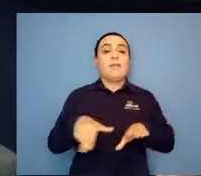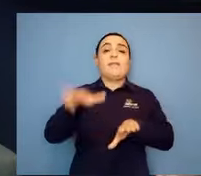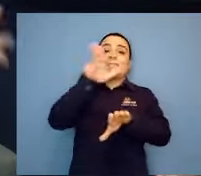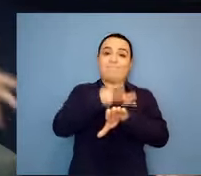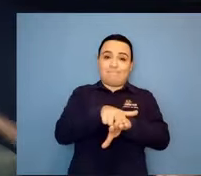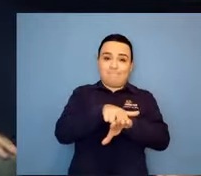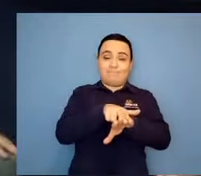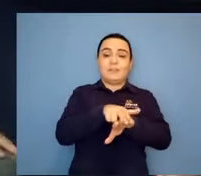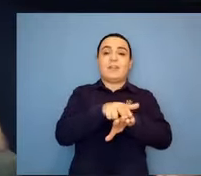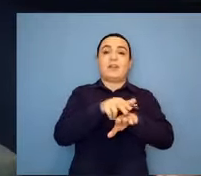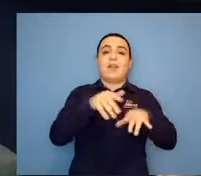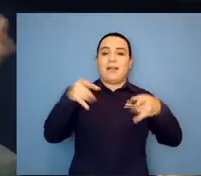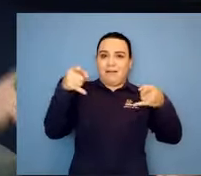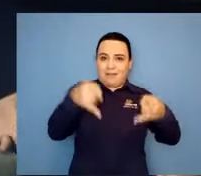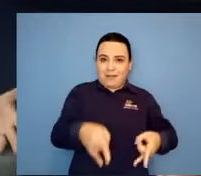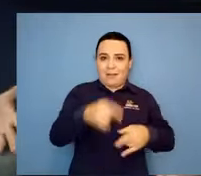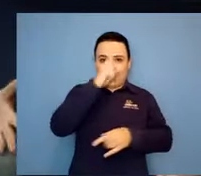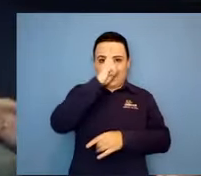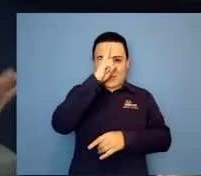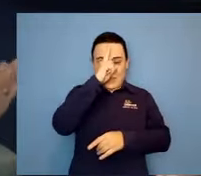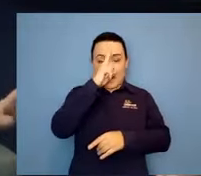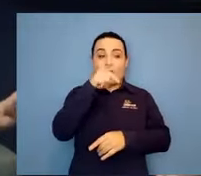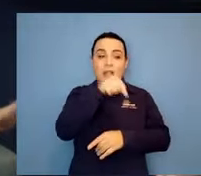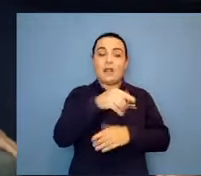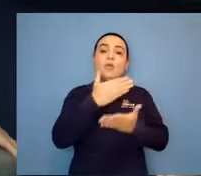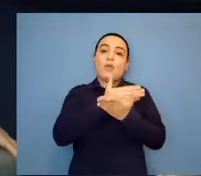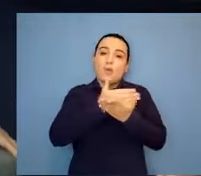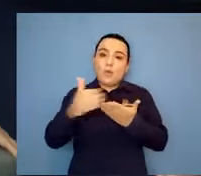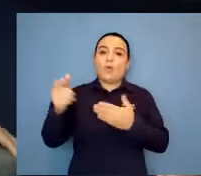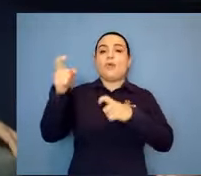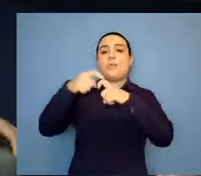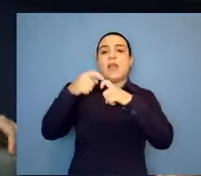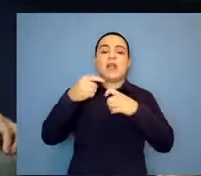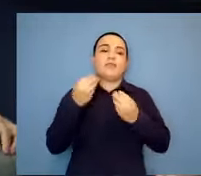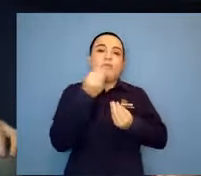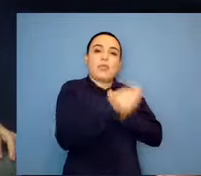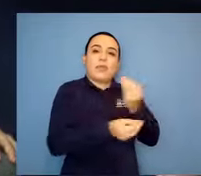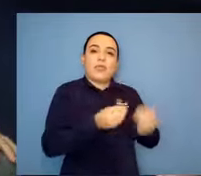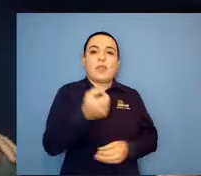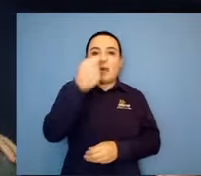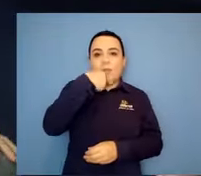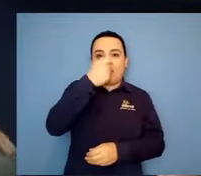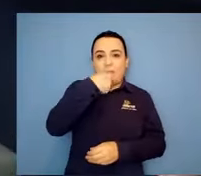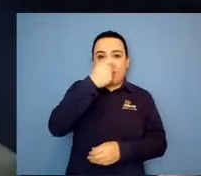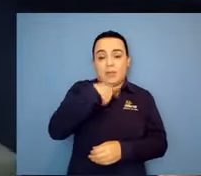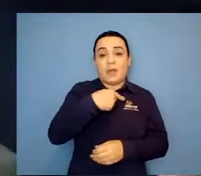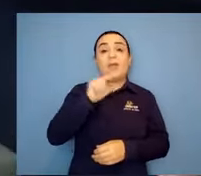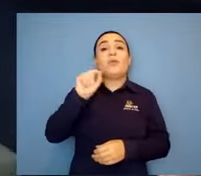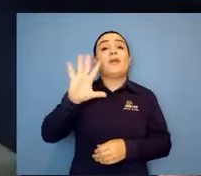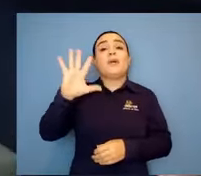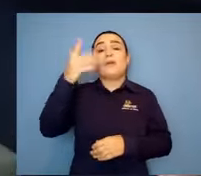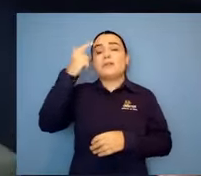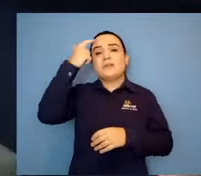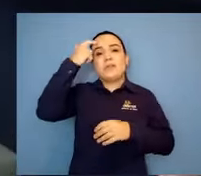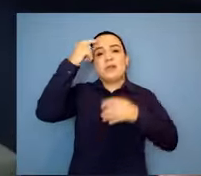começou a ser medicado. Duas semanas depois, ele já parou de andar. É? Sim. E já falava muito